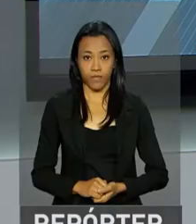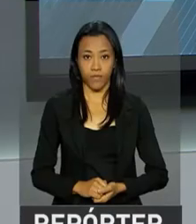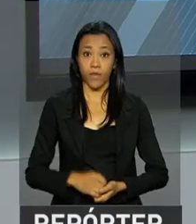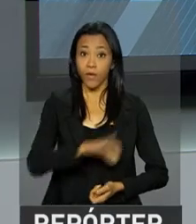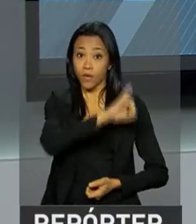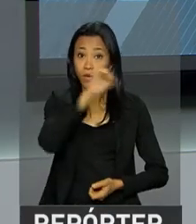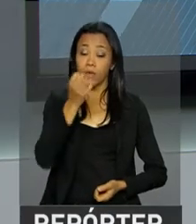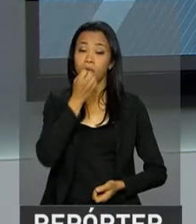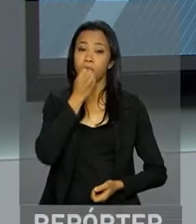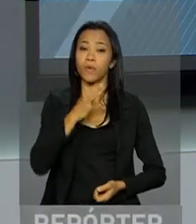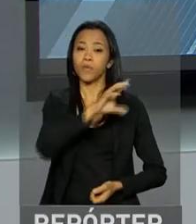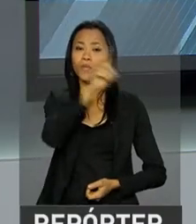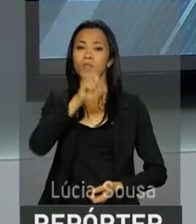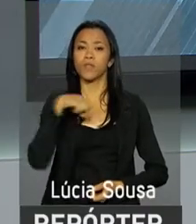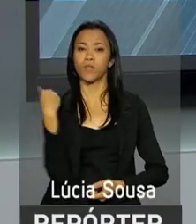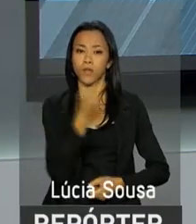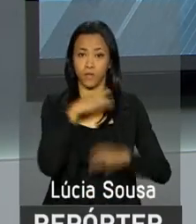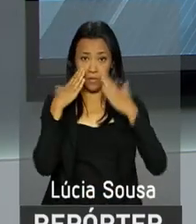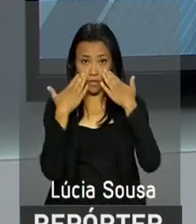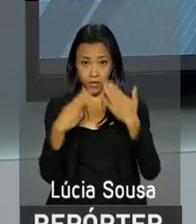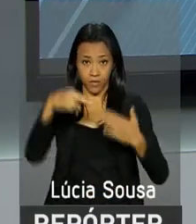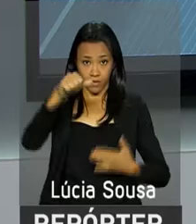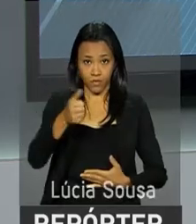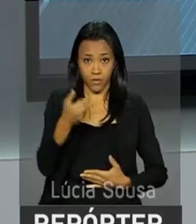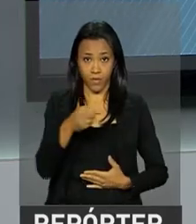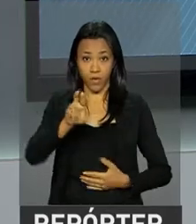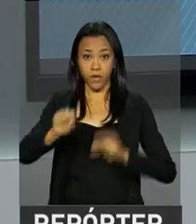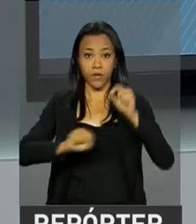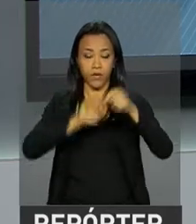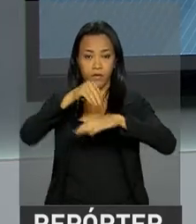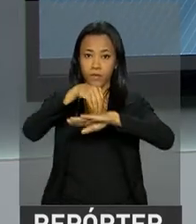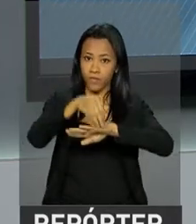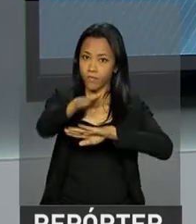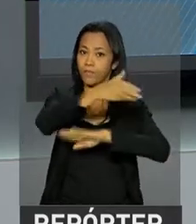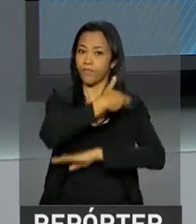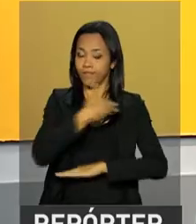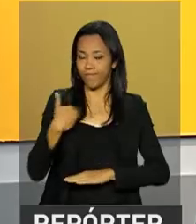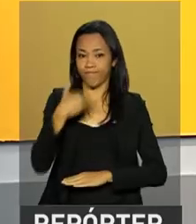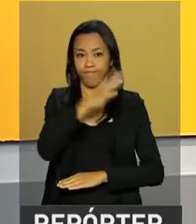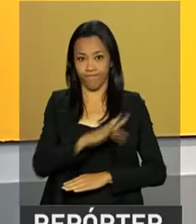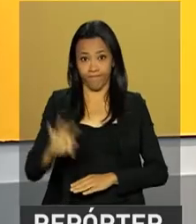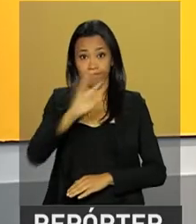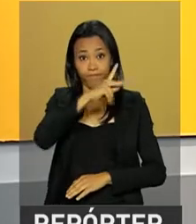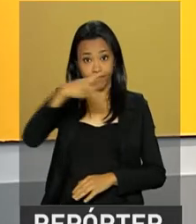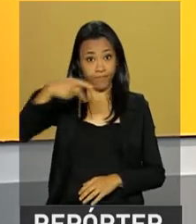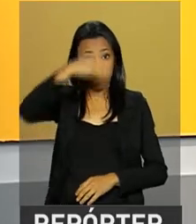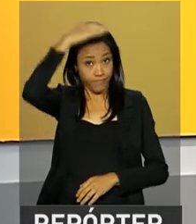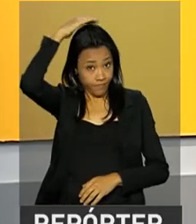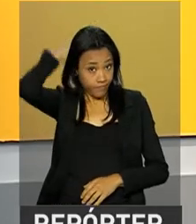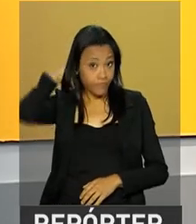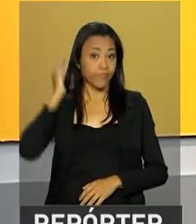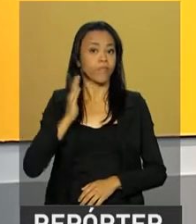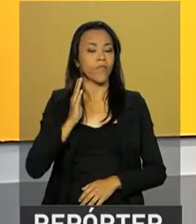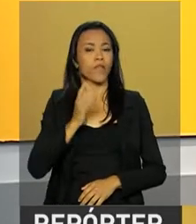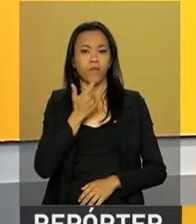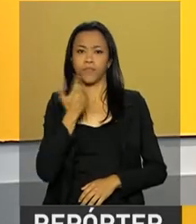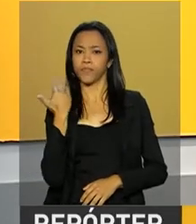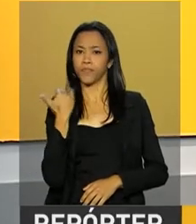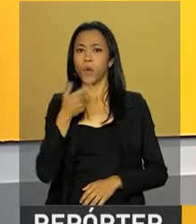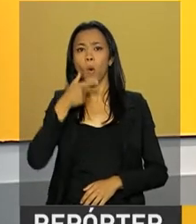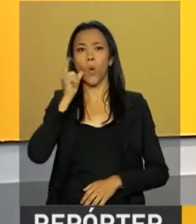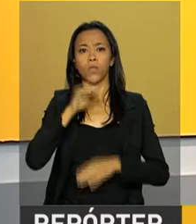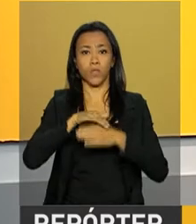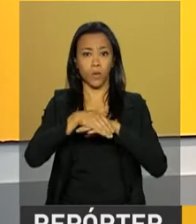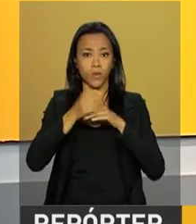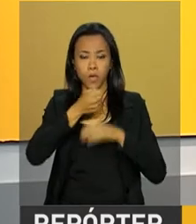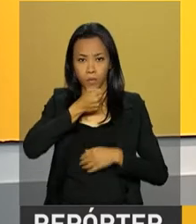Olá, bom dia. Estamos de volta com o Repórter NBR e as notícias do governo federal. O presidente Michel Temer fez um pronunciamento ontem